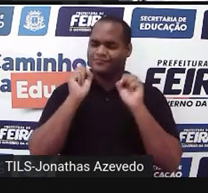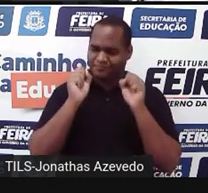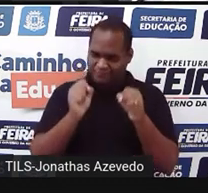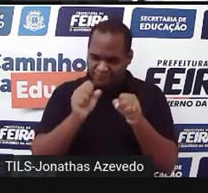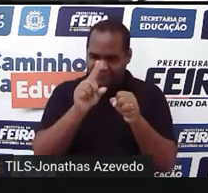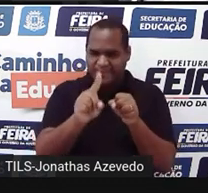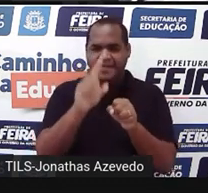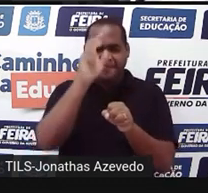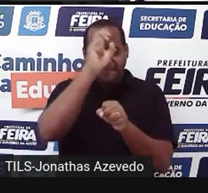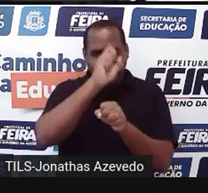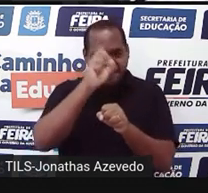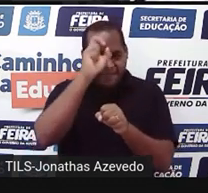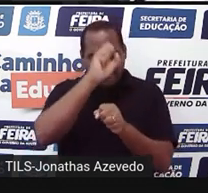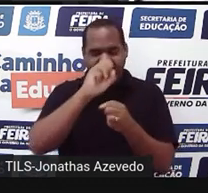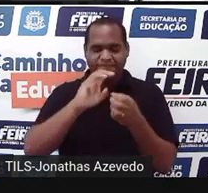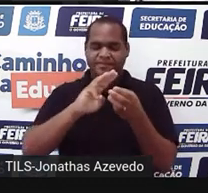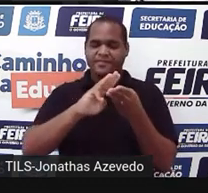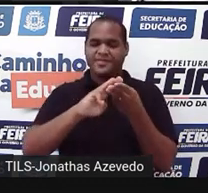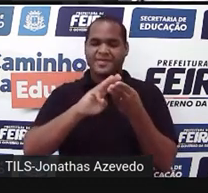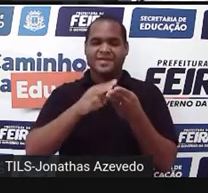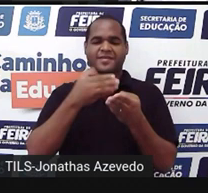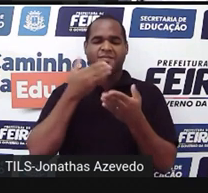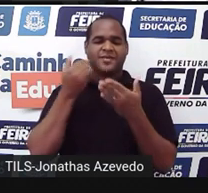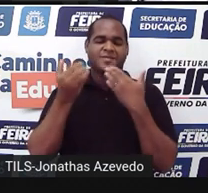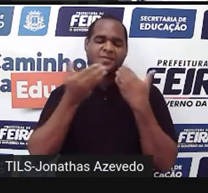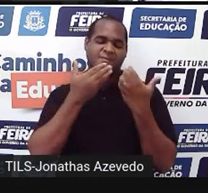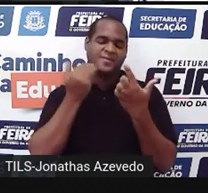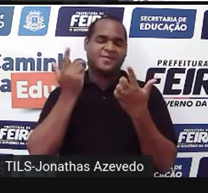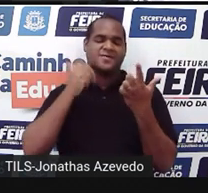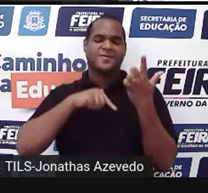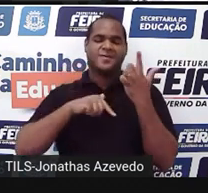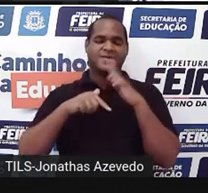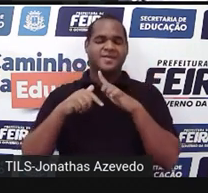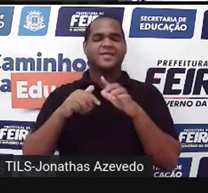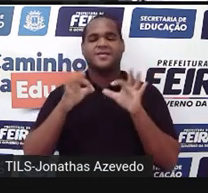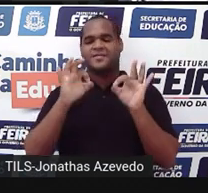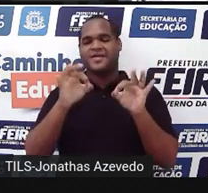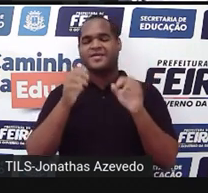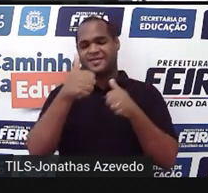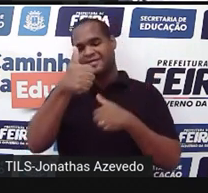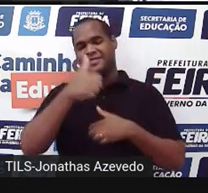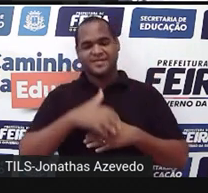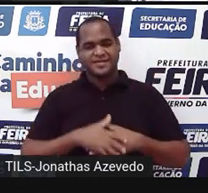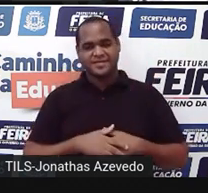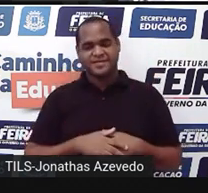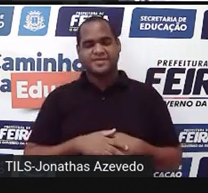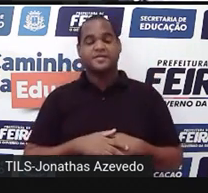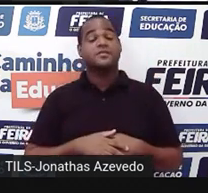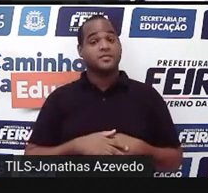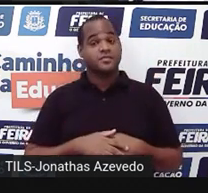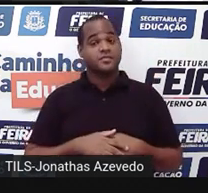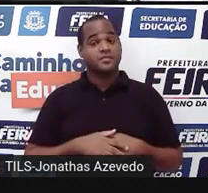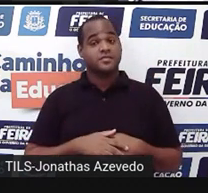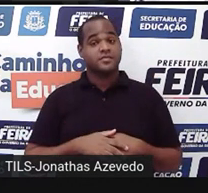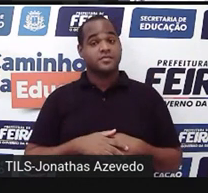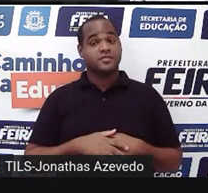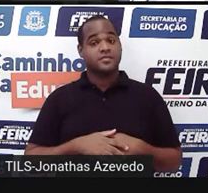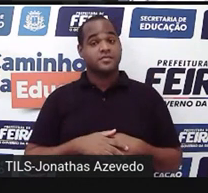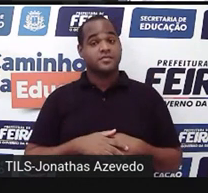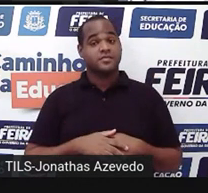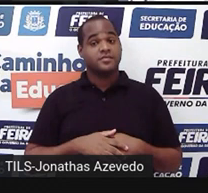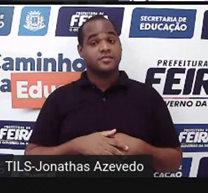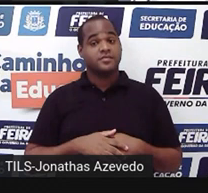matemática da melhor maneira que a gente conseguir por aqui, tá bom? Bom, você certamente já me